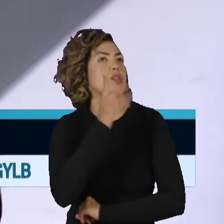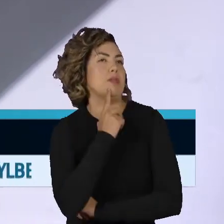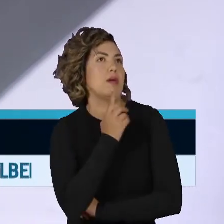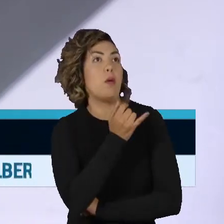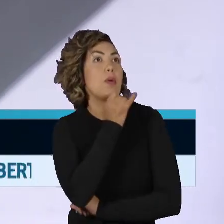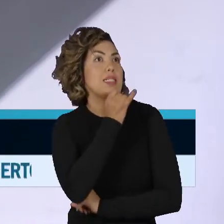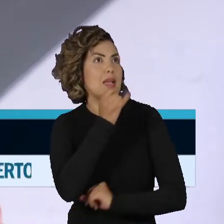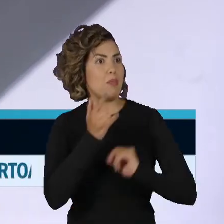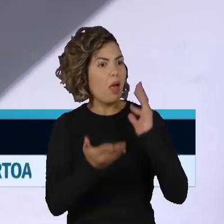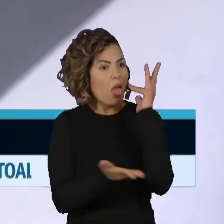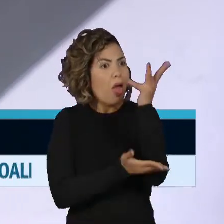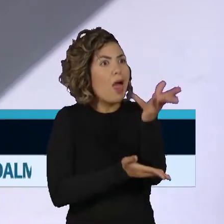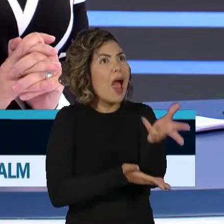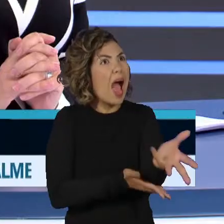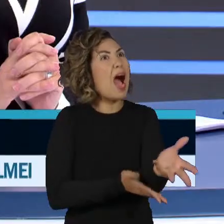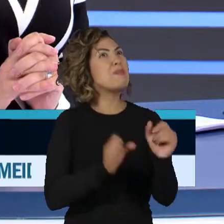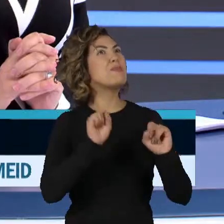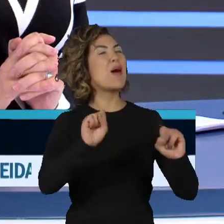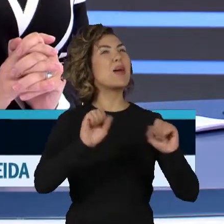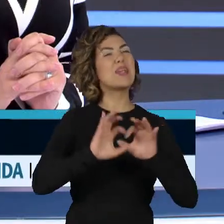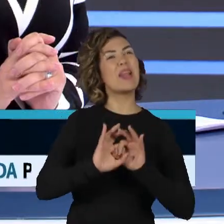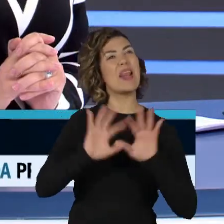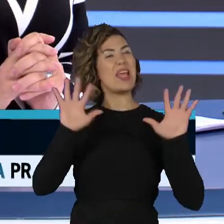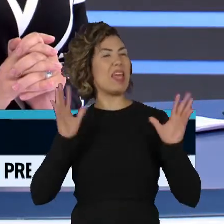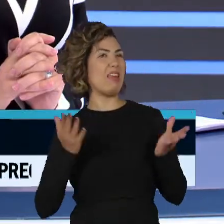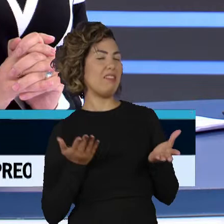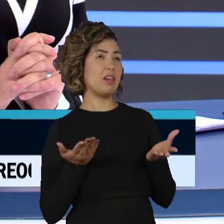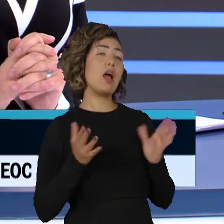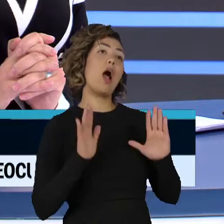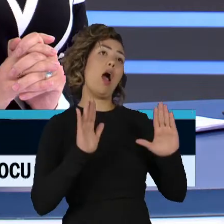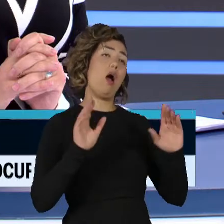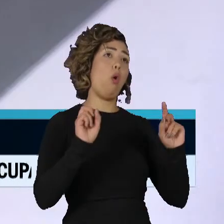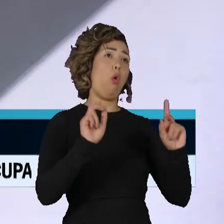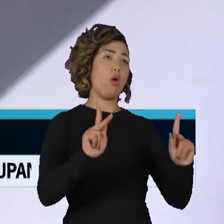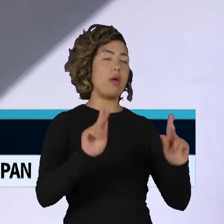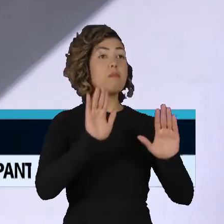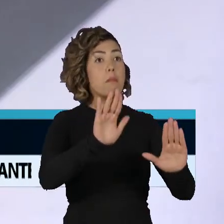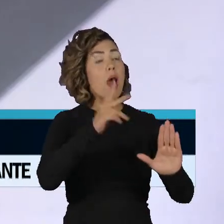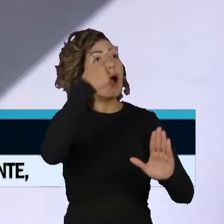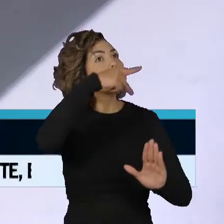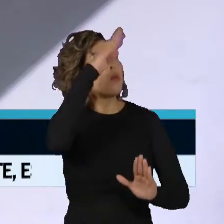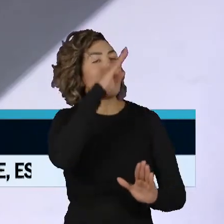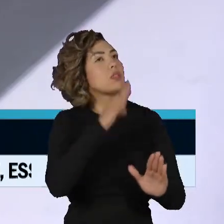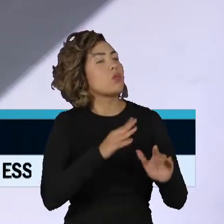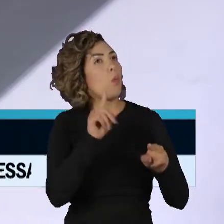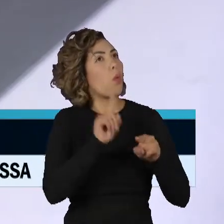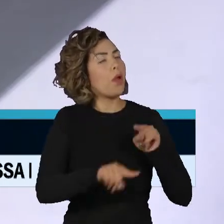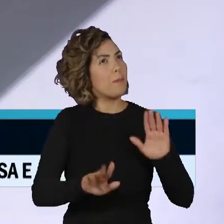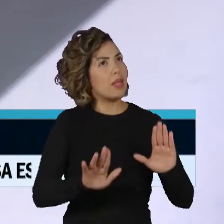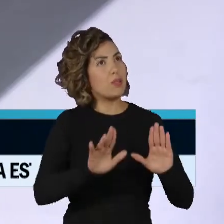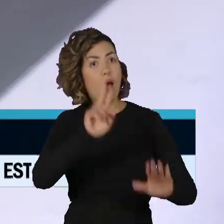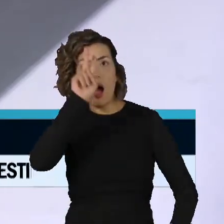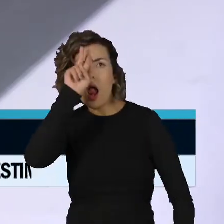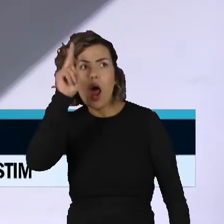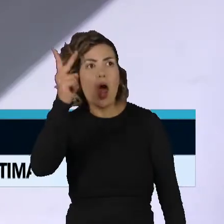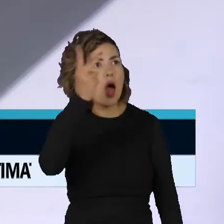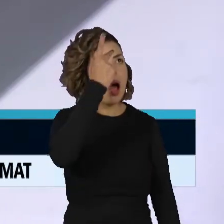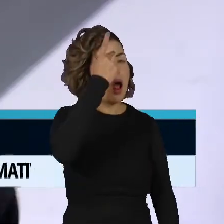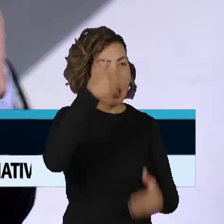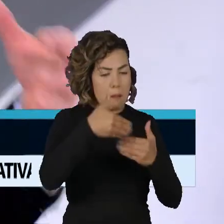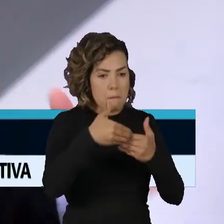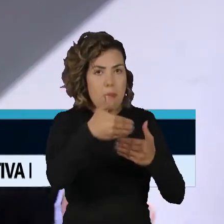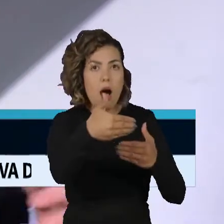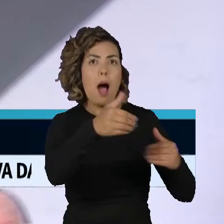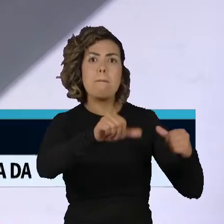fosse legal. Daí tudo bem, é um desmatamento legal. E acho que o Brasil, à medida que mudar de atitude, no sentido de